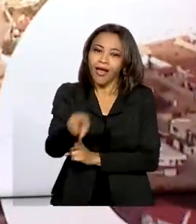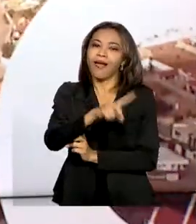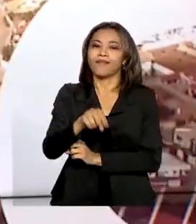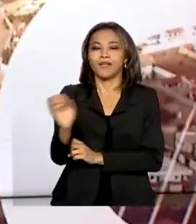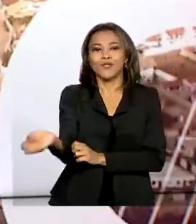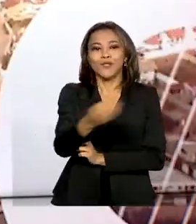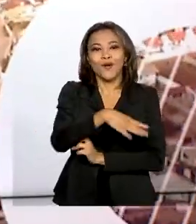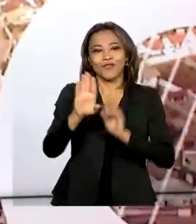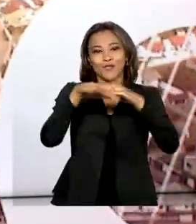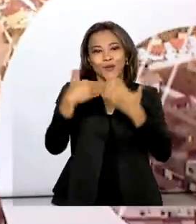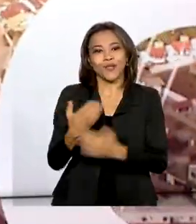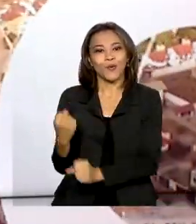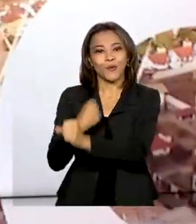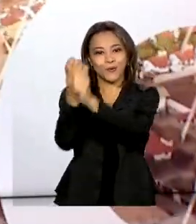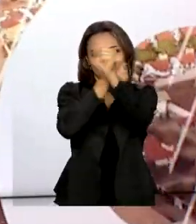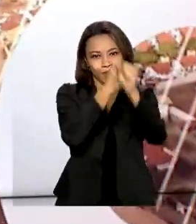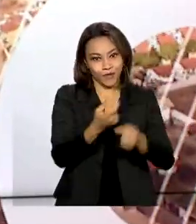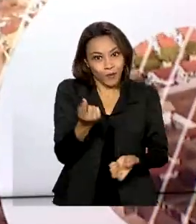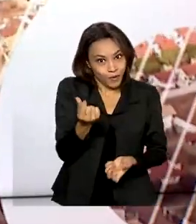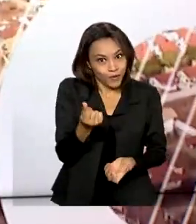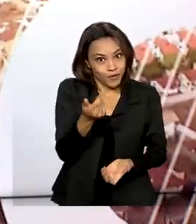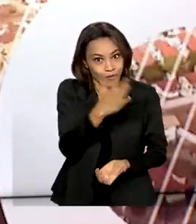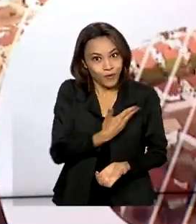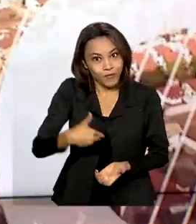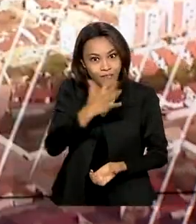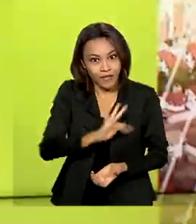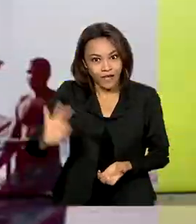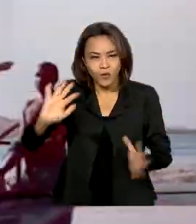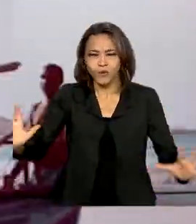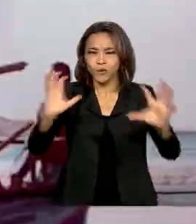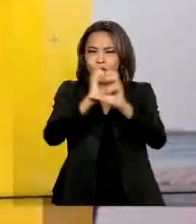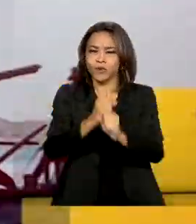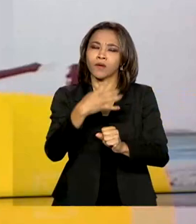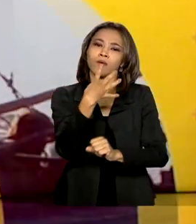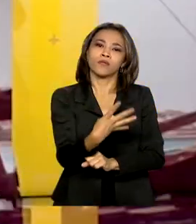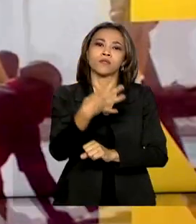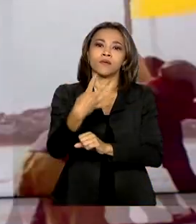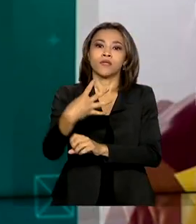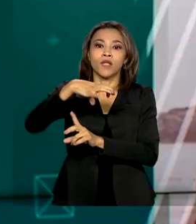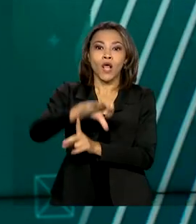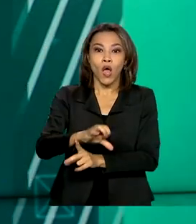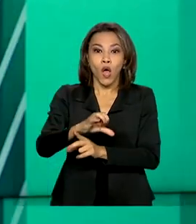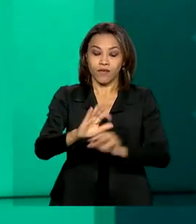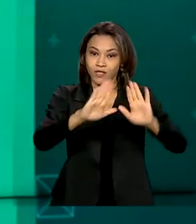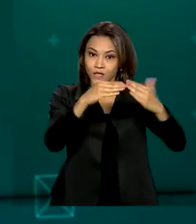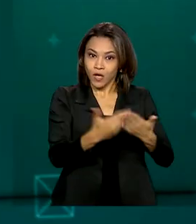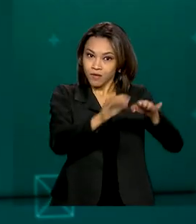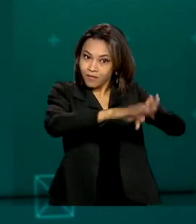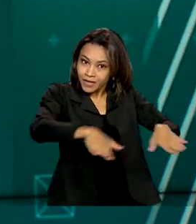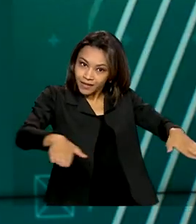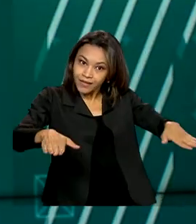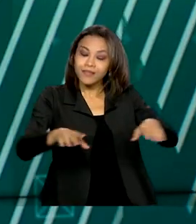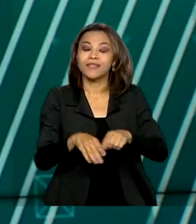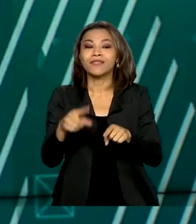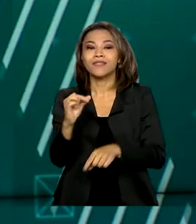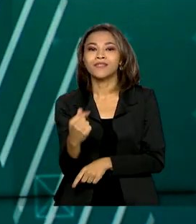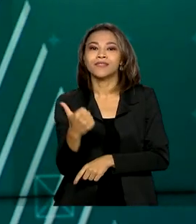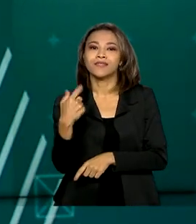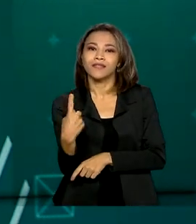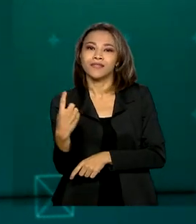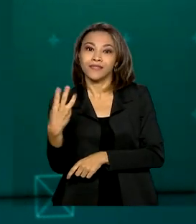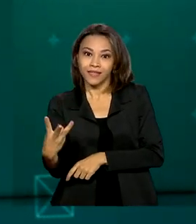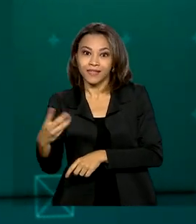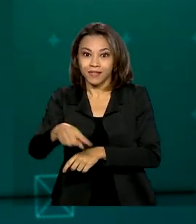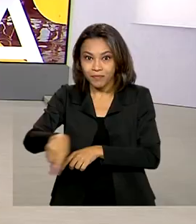escolas construídas com recursos federais. Ao todo serão 449 creches e 113 pré-escolas em